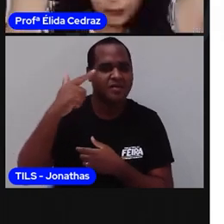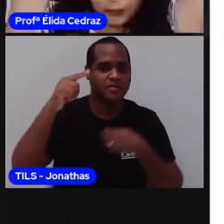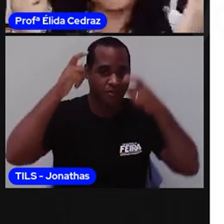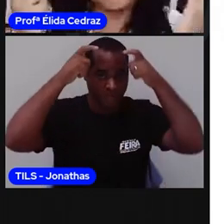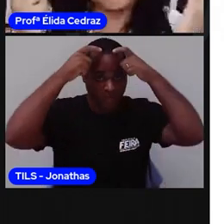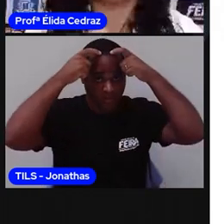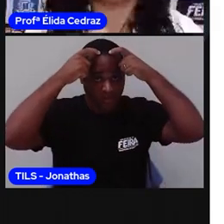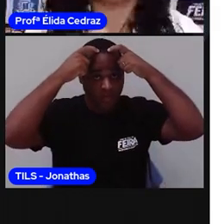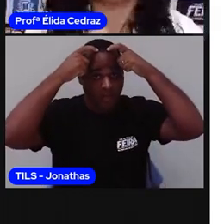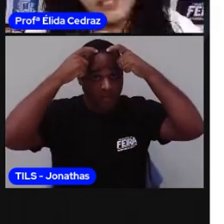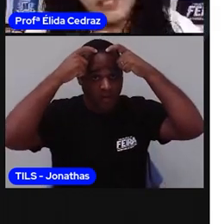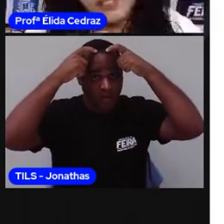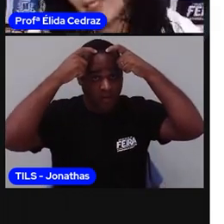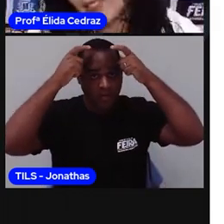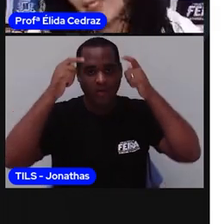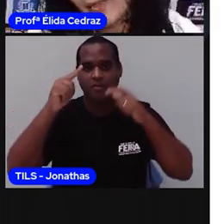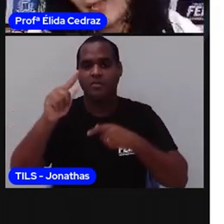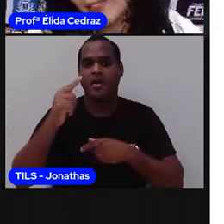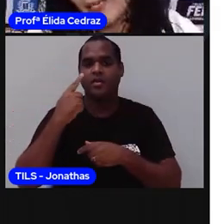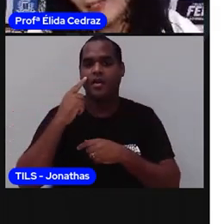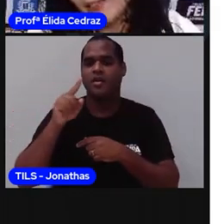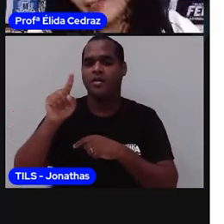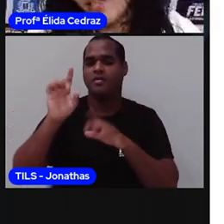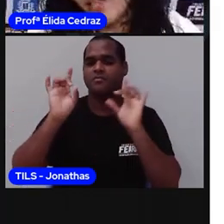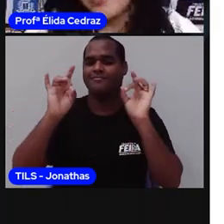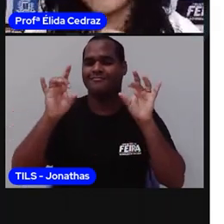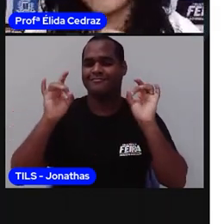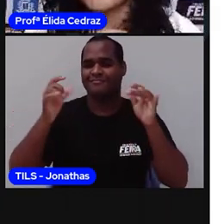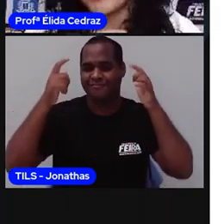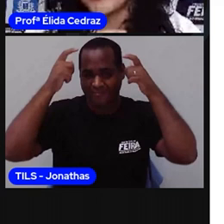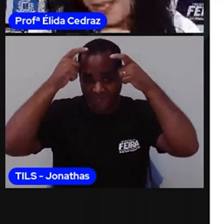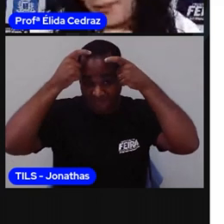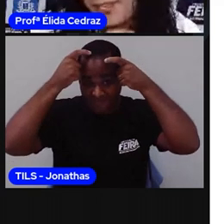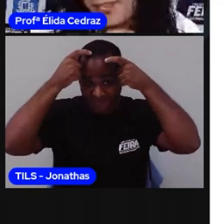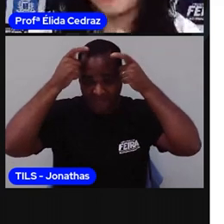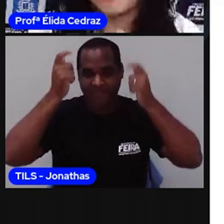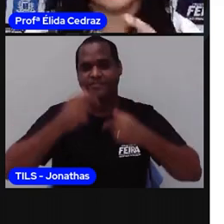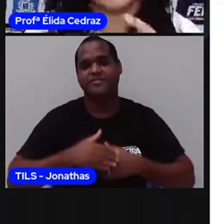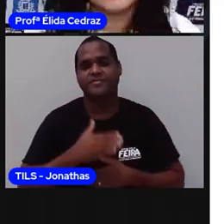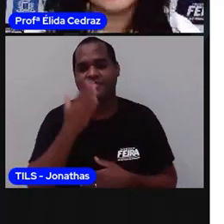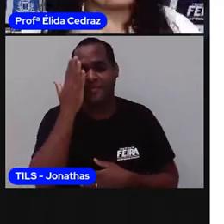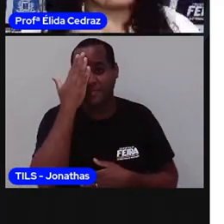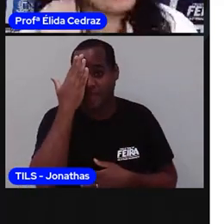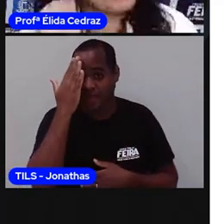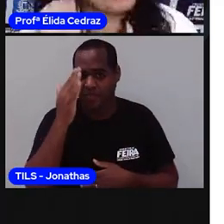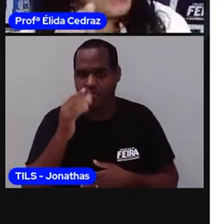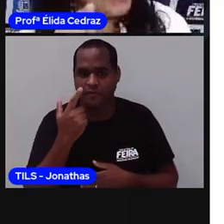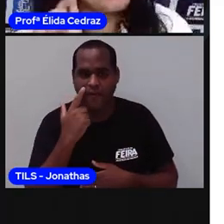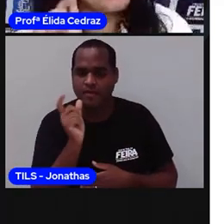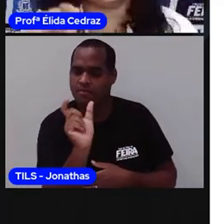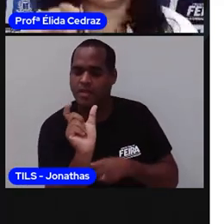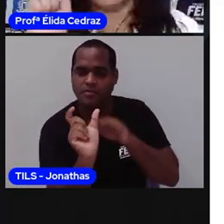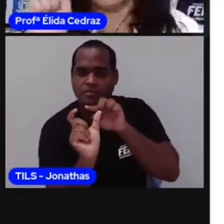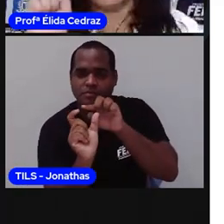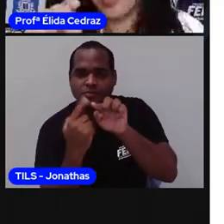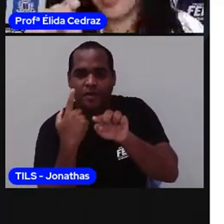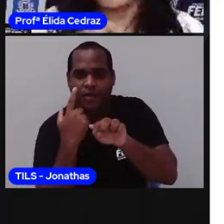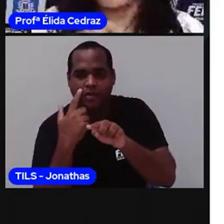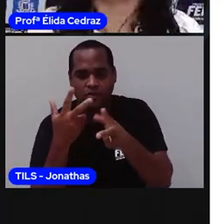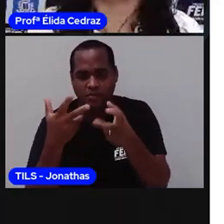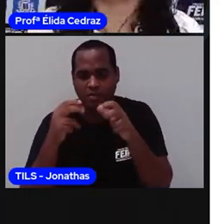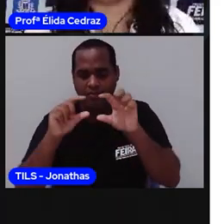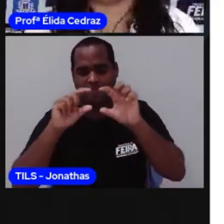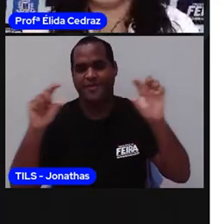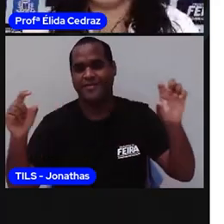coroa, mas com certeza é uma rainha. Já sabe o que é? Isso. Confere a palavrinha lá